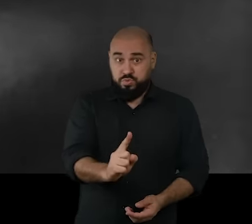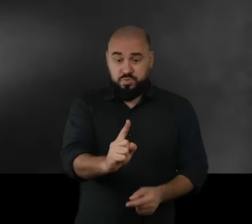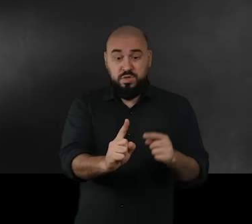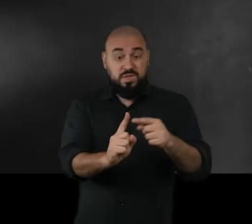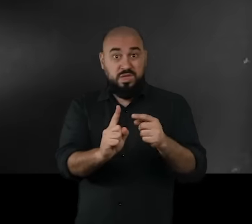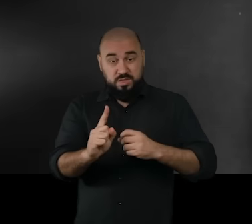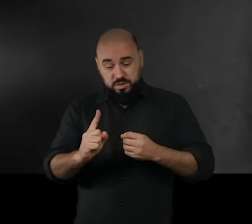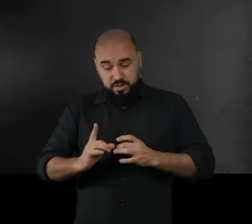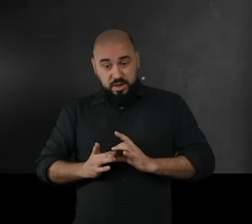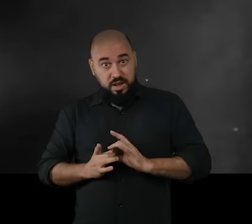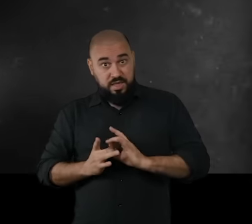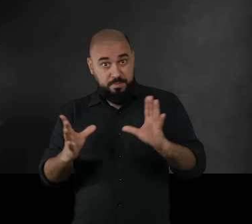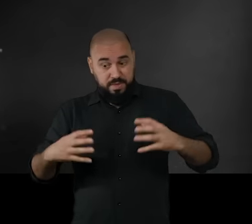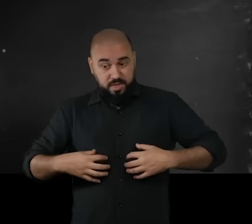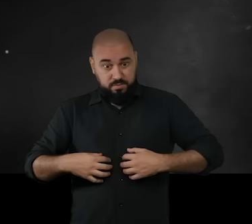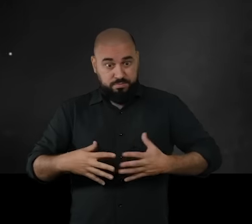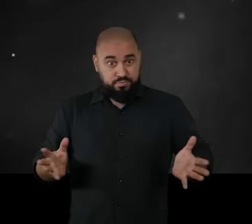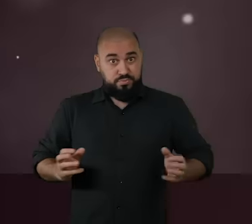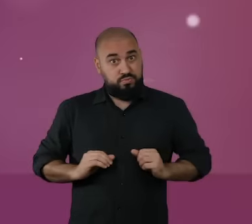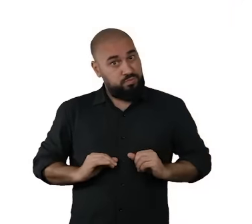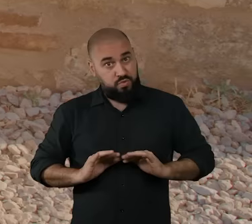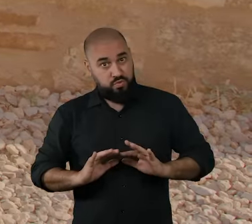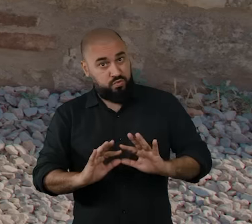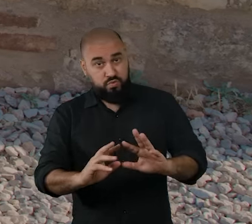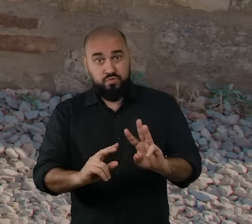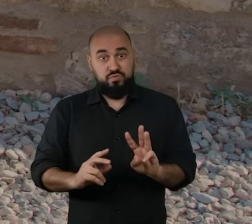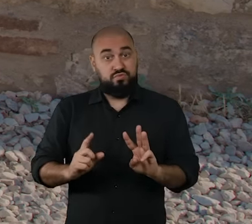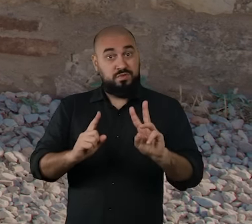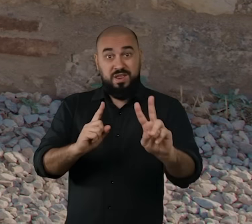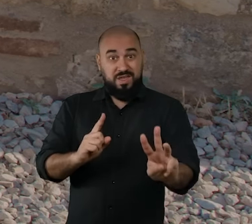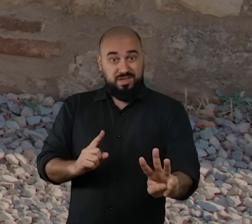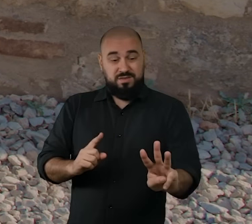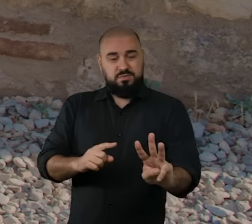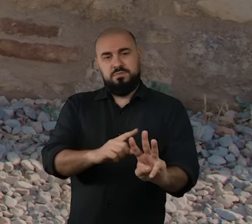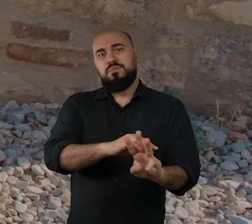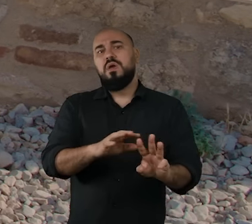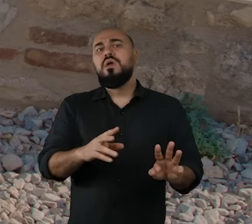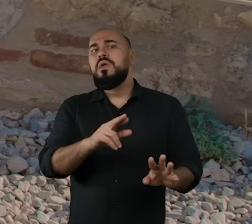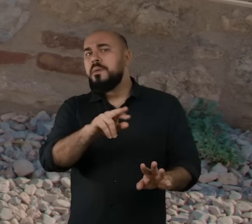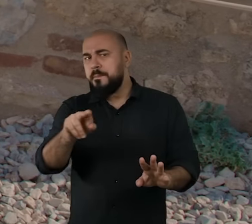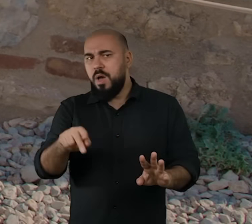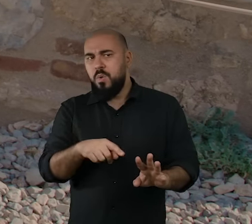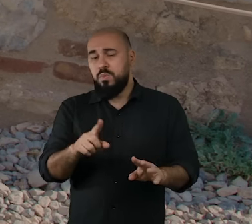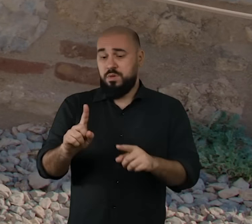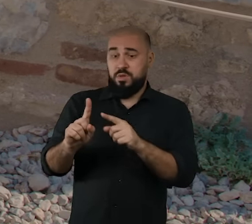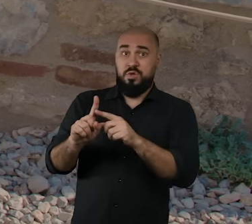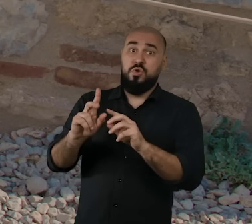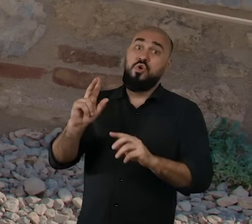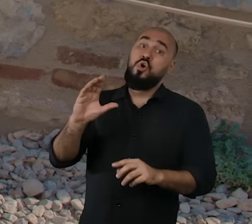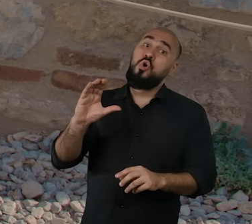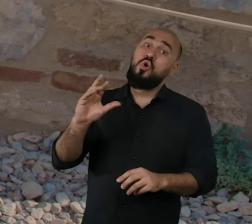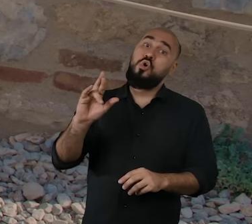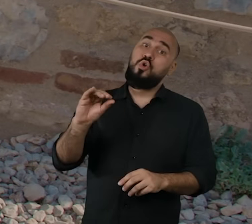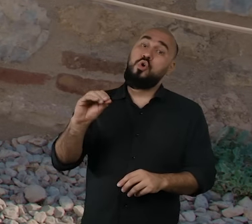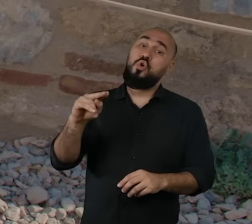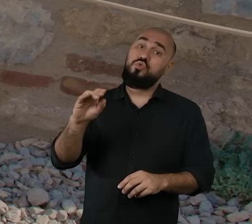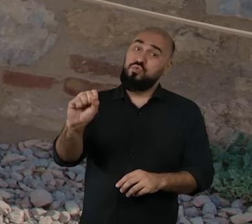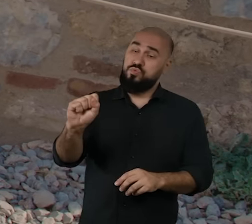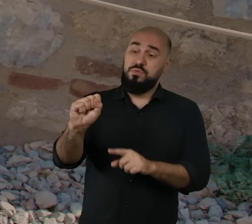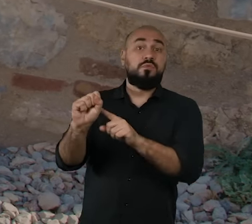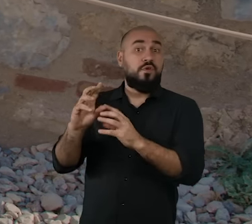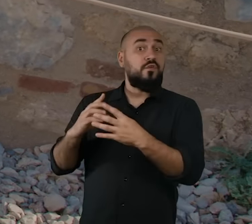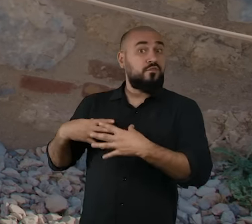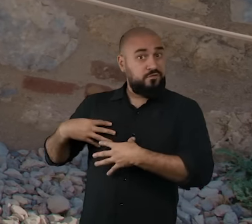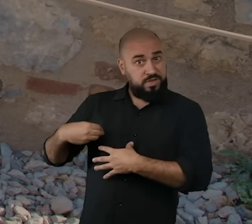torna o dominador de toda a região da Gaia. E Cronos também teve filhos. E entre os filhos de